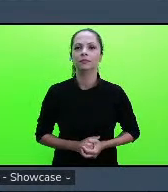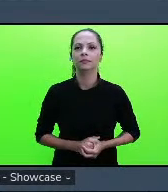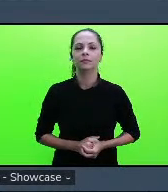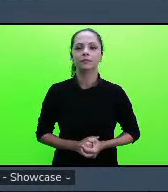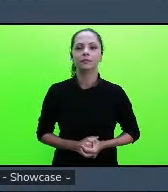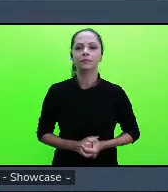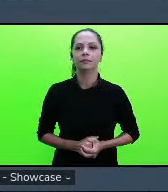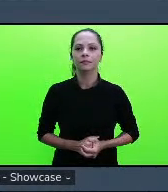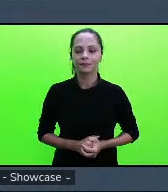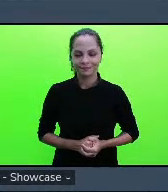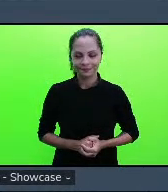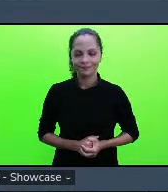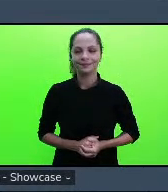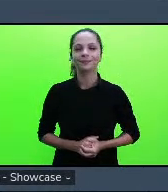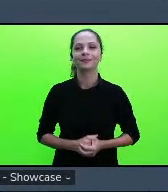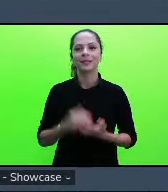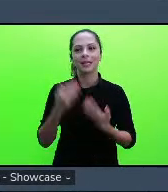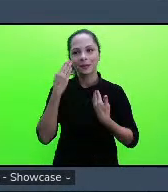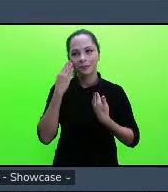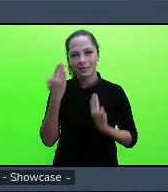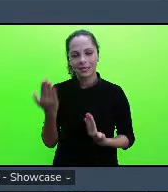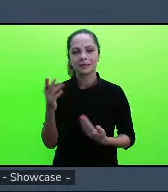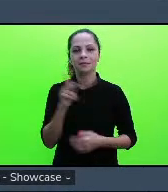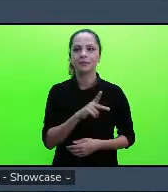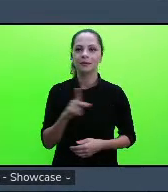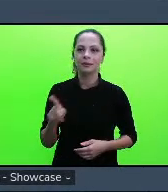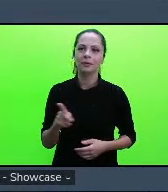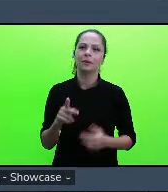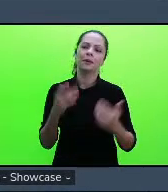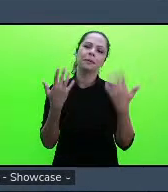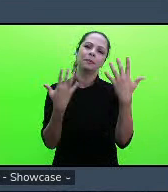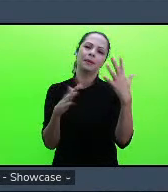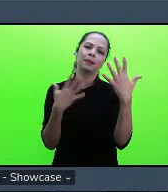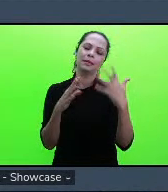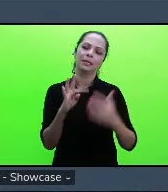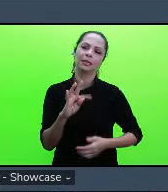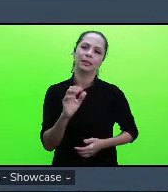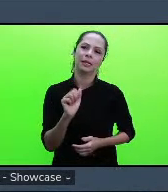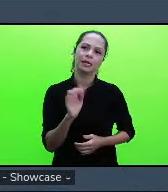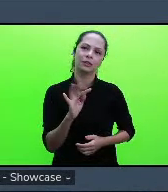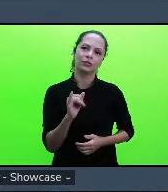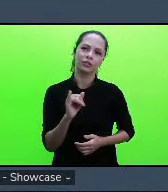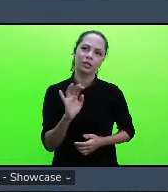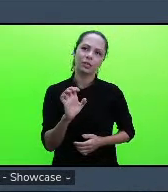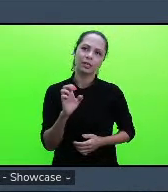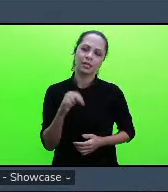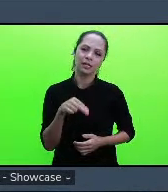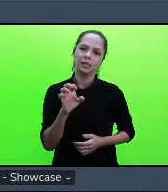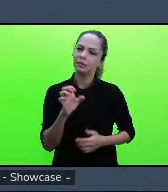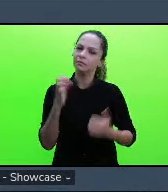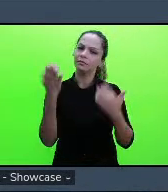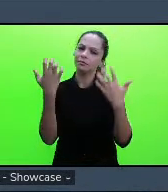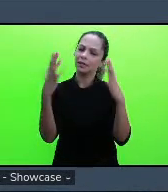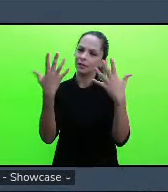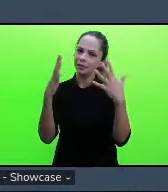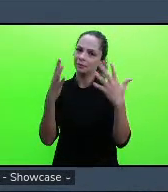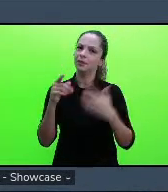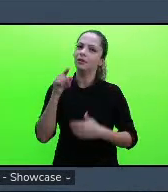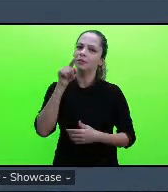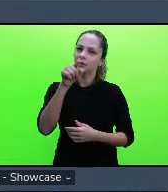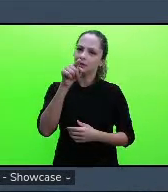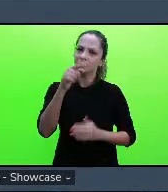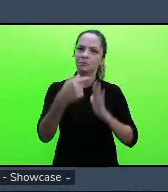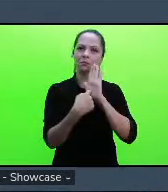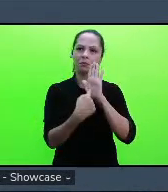Ah sim, obrigada obrigada, professor Tatiane, parabéns viu você apresentou muito cientificamente todas as